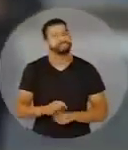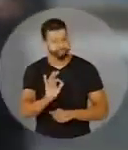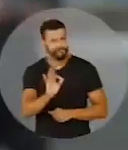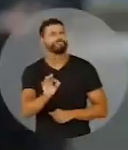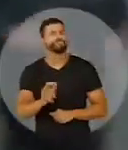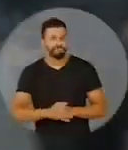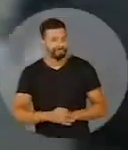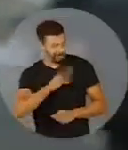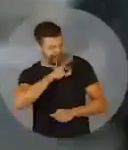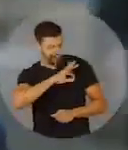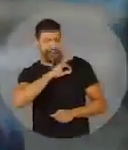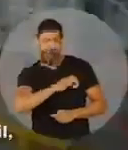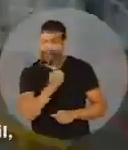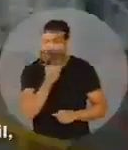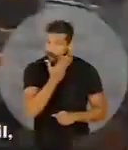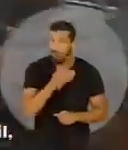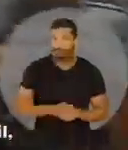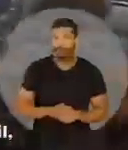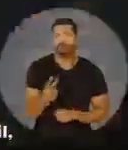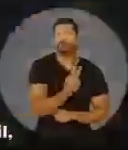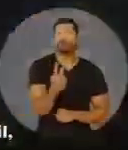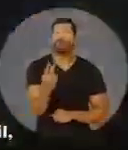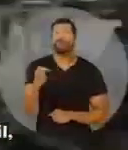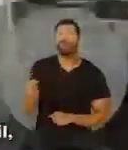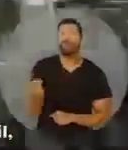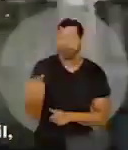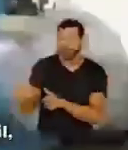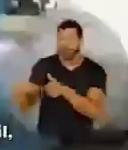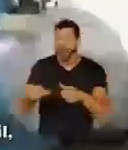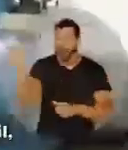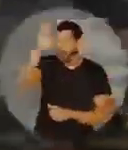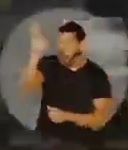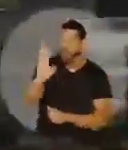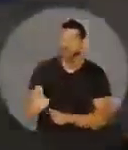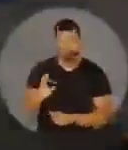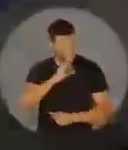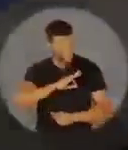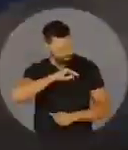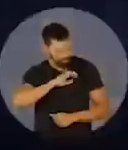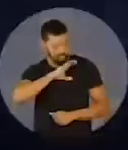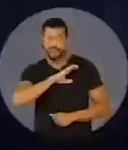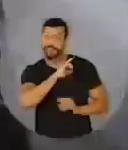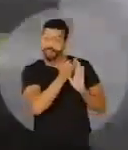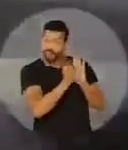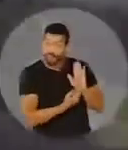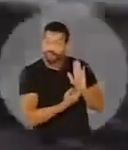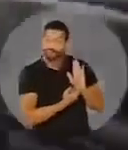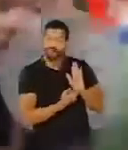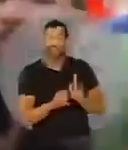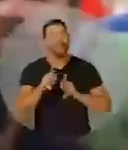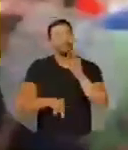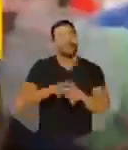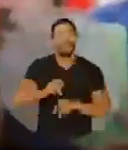tinha salário. Lula criou mais de 22 milhões de empregos no Brasil e o salário subia sempre acima da inflação.